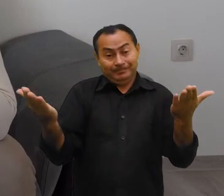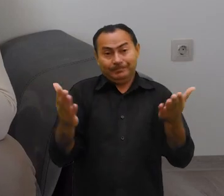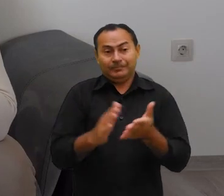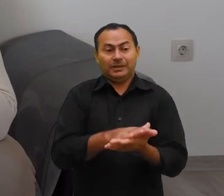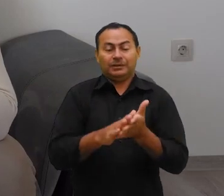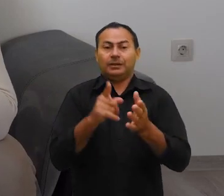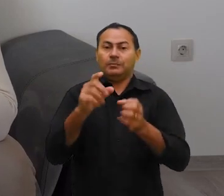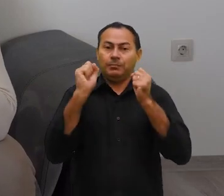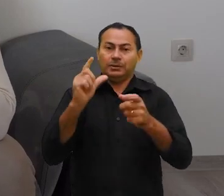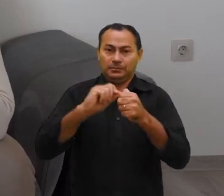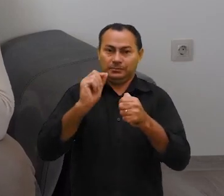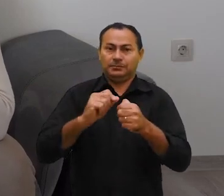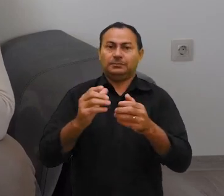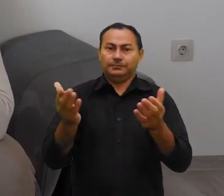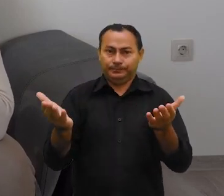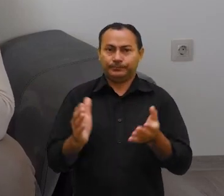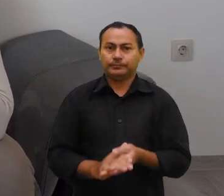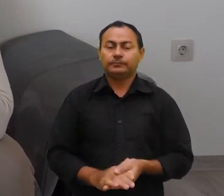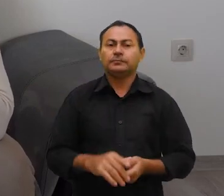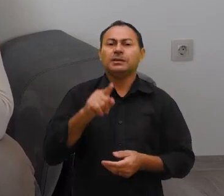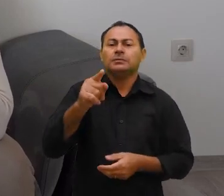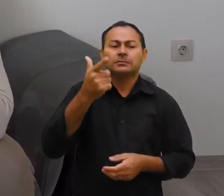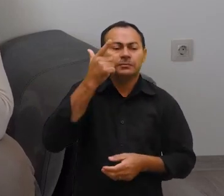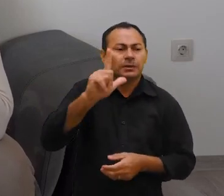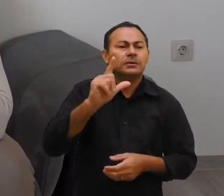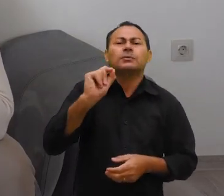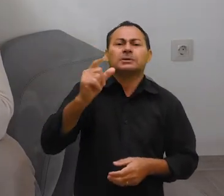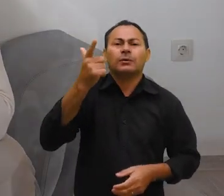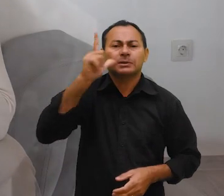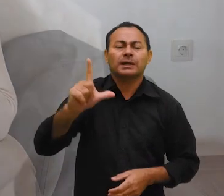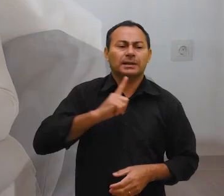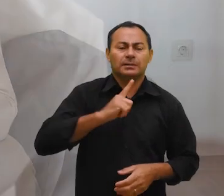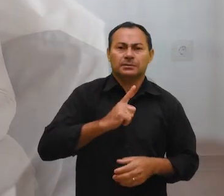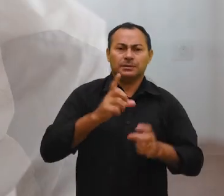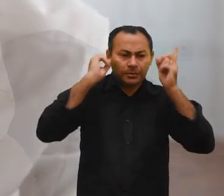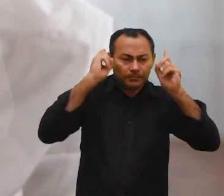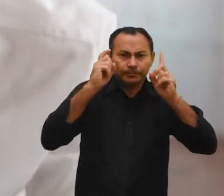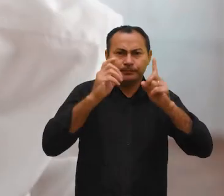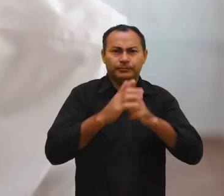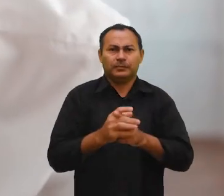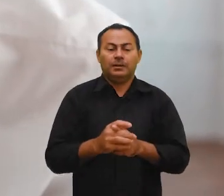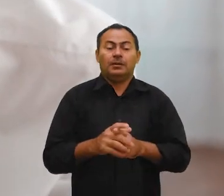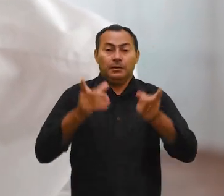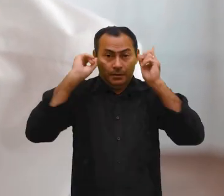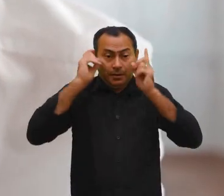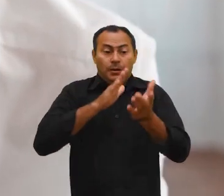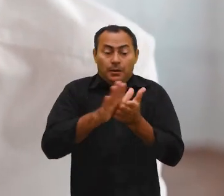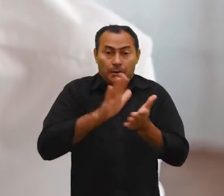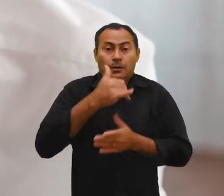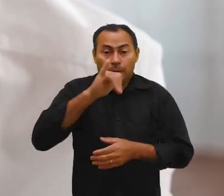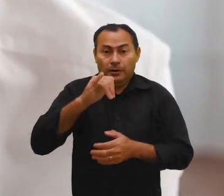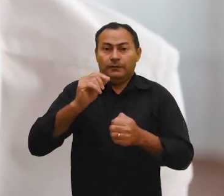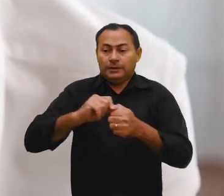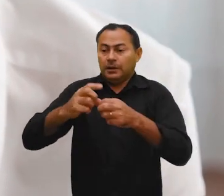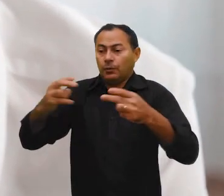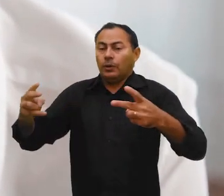quais não há nada que você possa fazer. O que você ganha se preocupando? A preocupação consume as energias que você